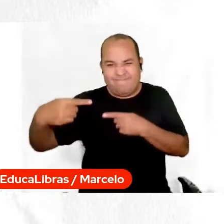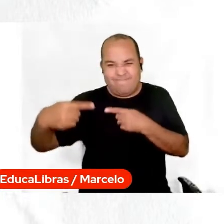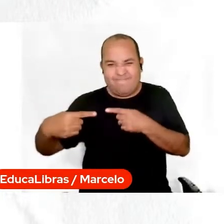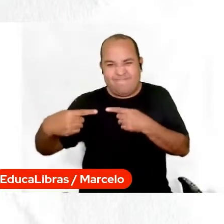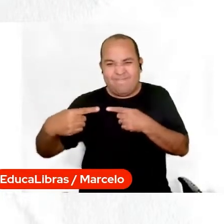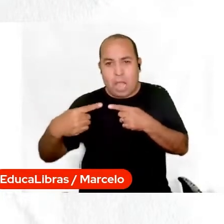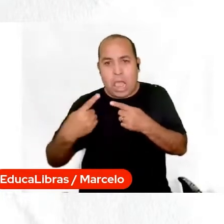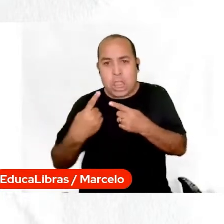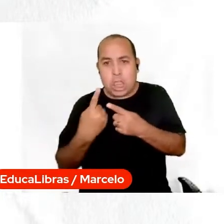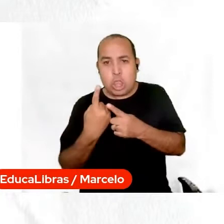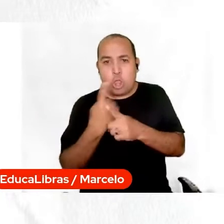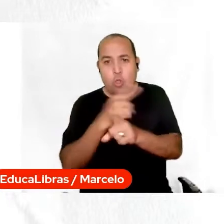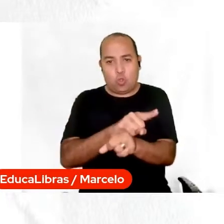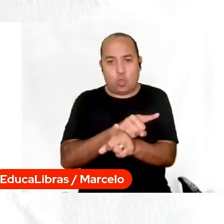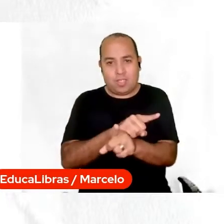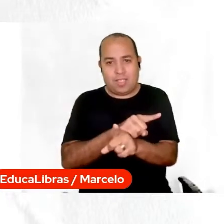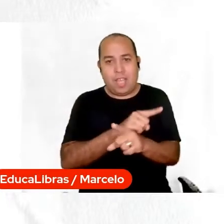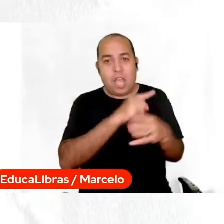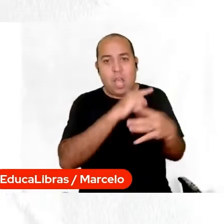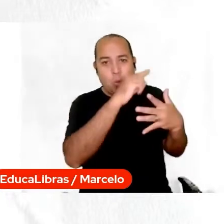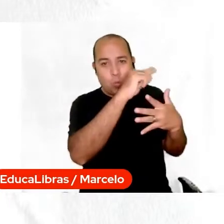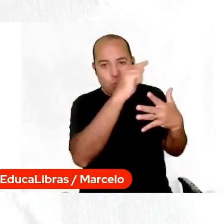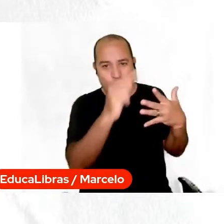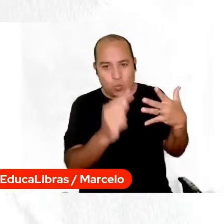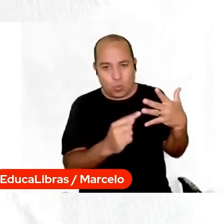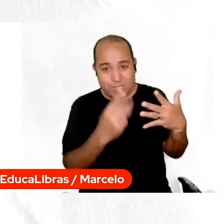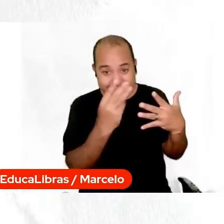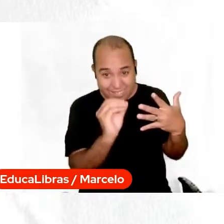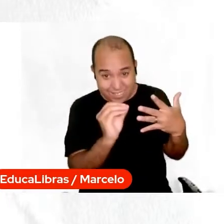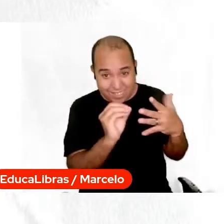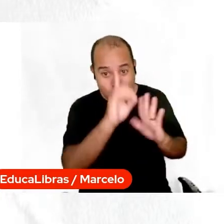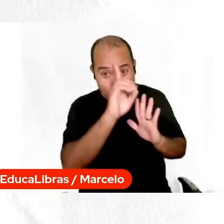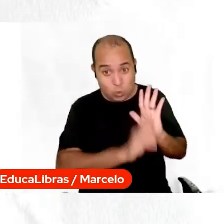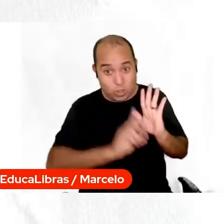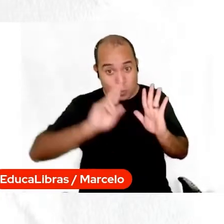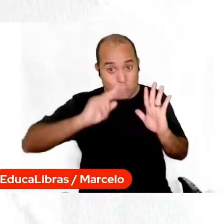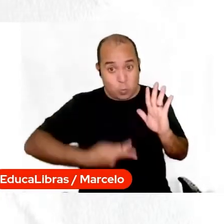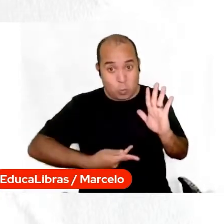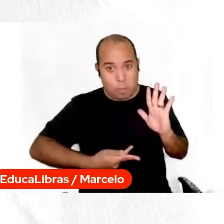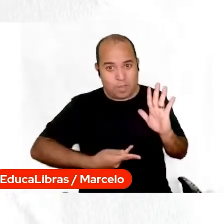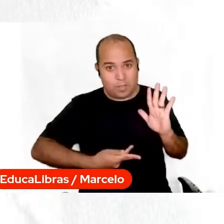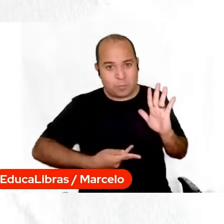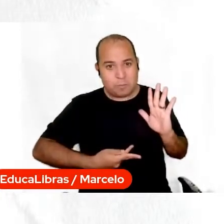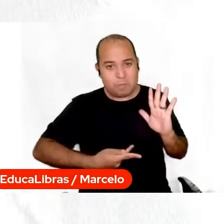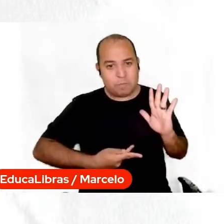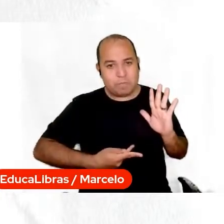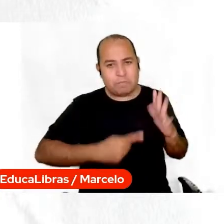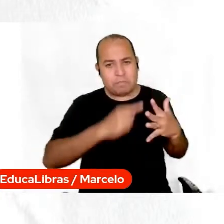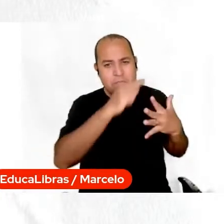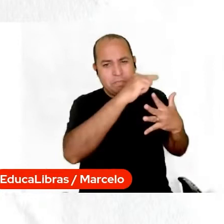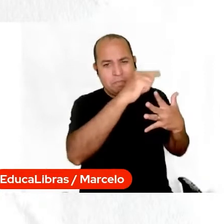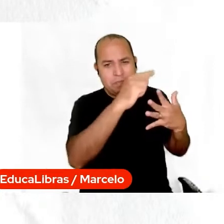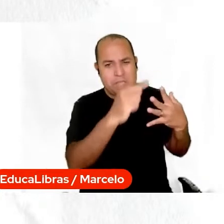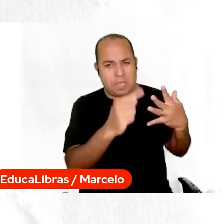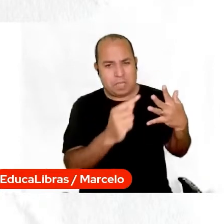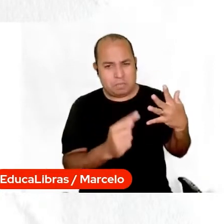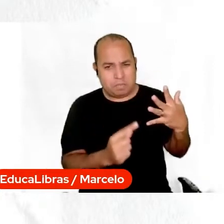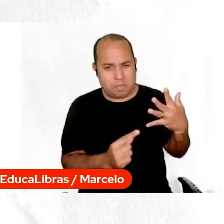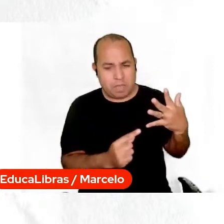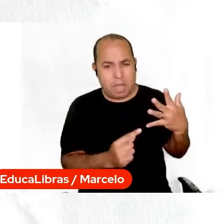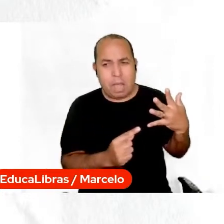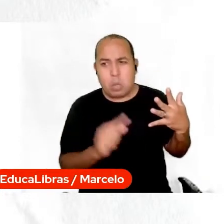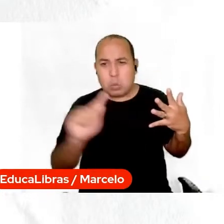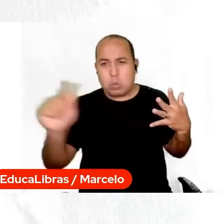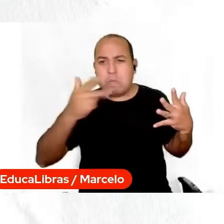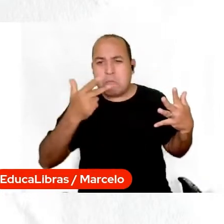distorcer desses 30 pontos, como se a gente estivesse falando de alguns humanos. Não, você está falando de todos os seres humanos. E,